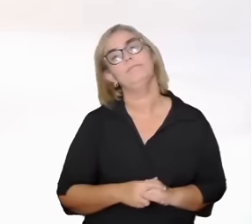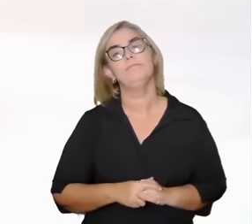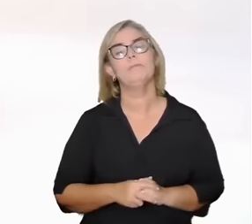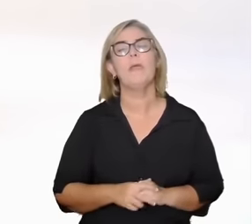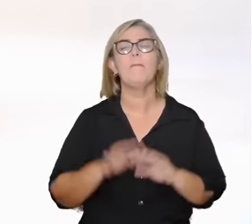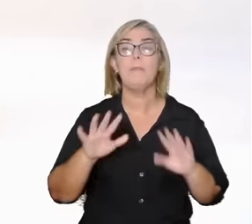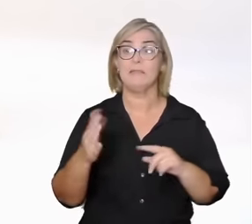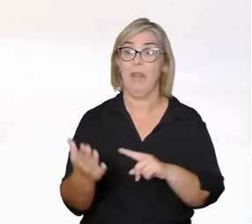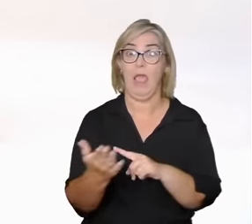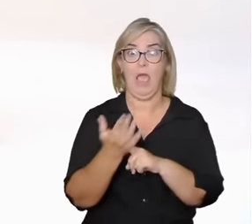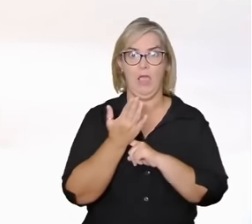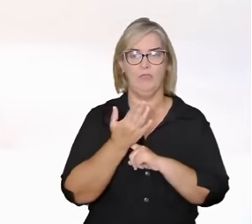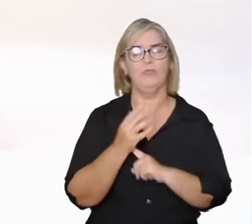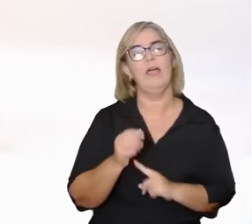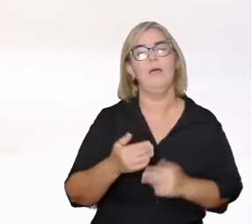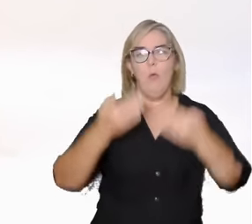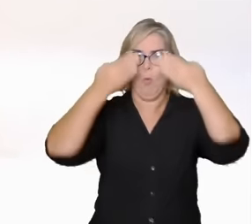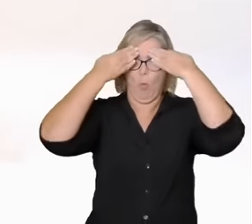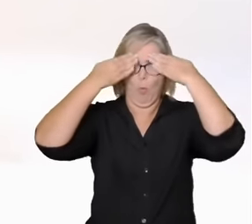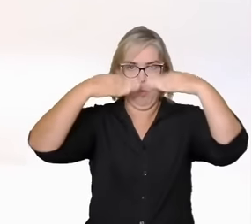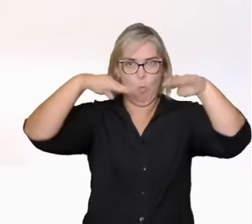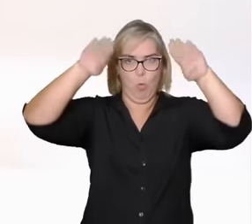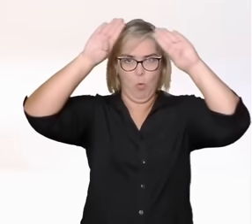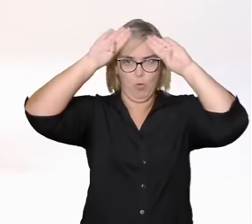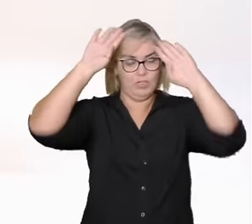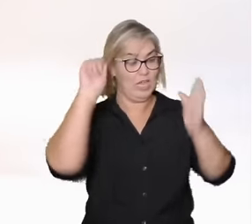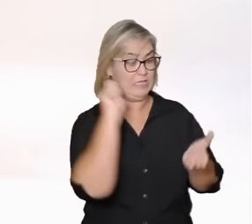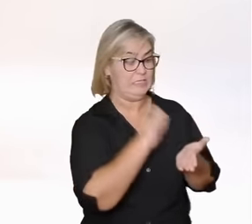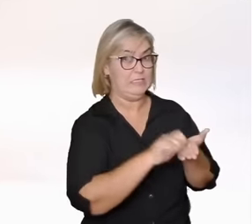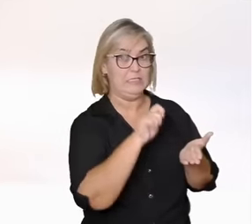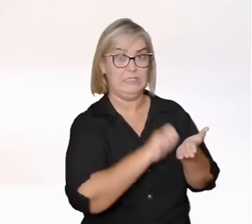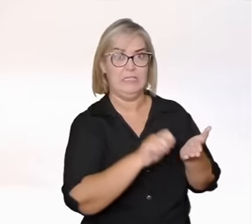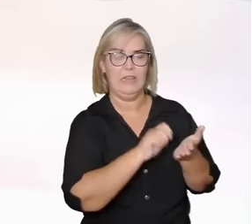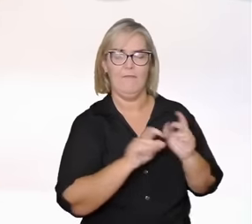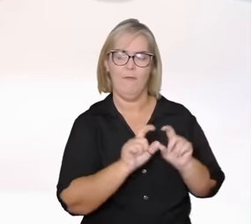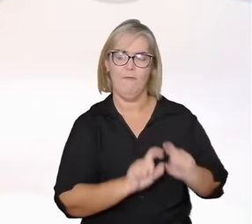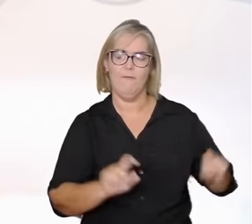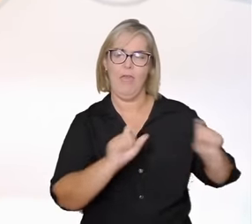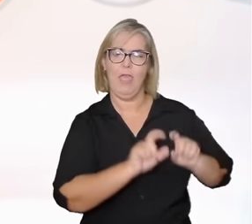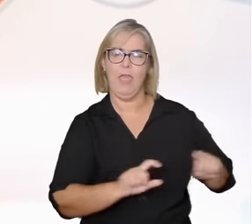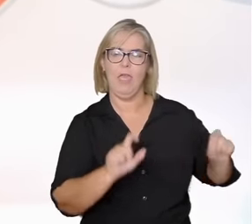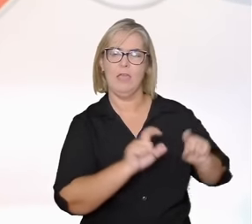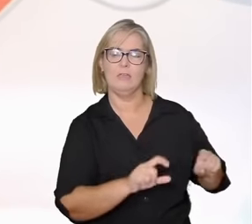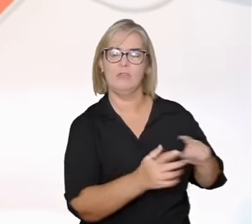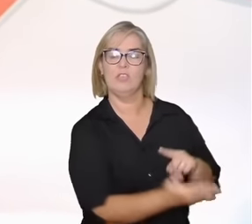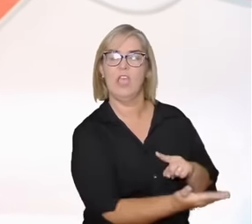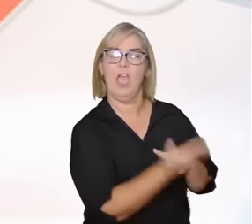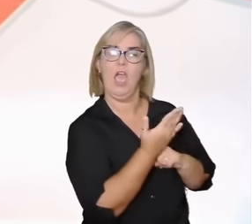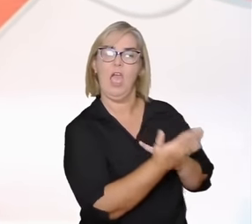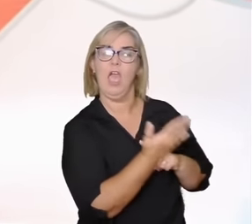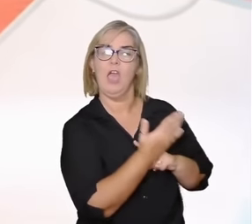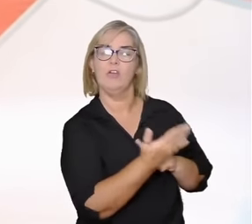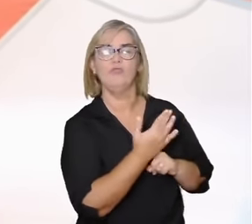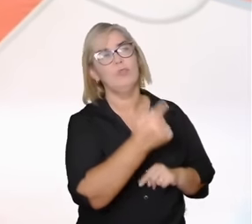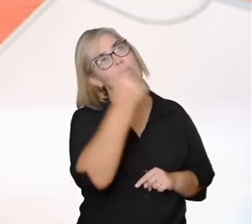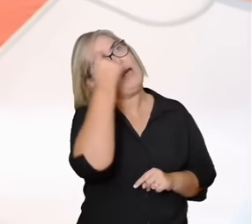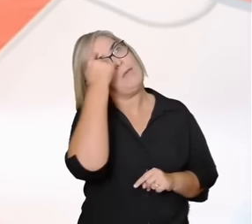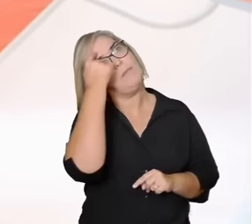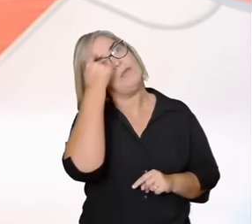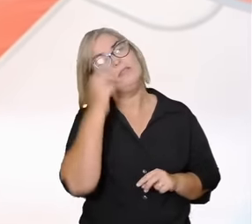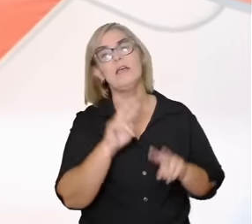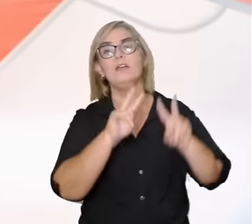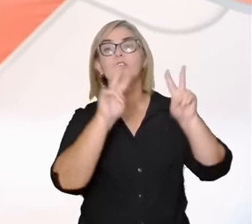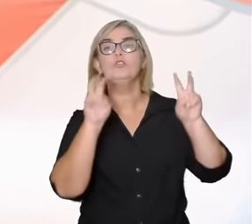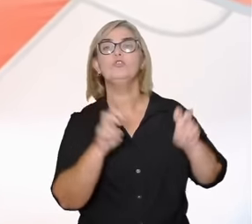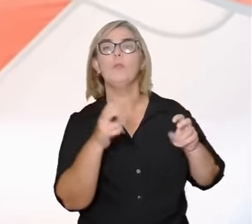orixá deixou escritos versos sagrados por meio dos quais compartilha histórias que nos ajudam a pensar sobre a condição